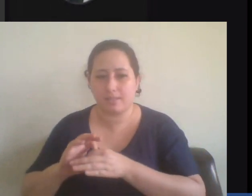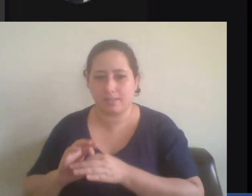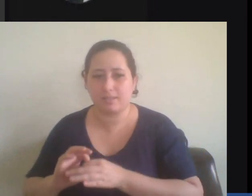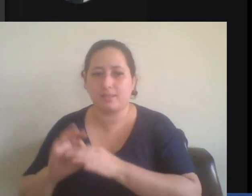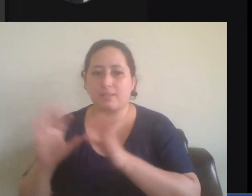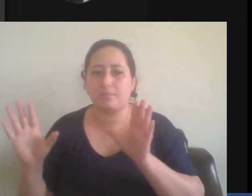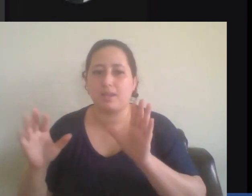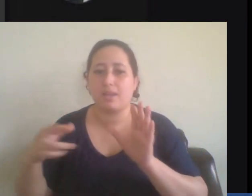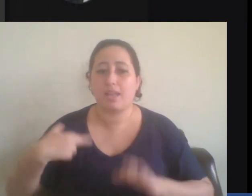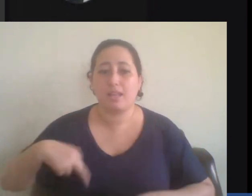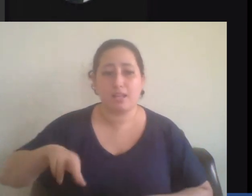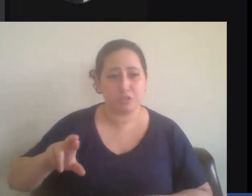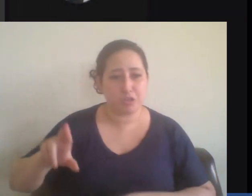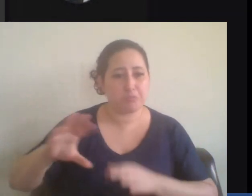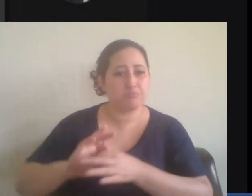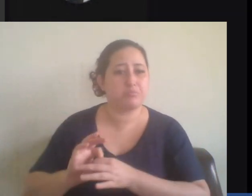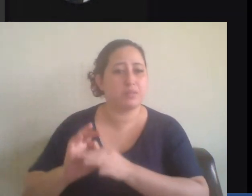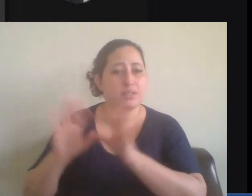religião.